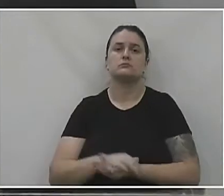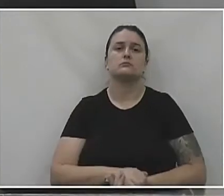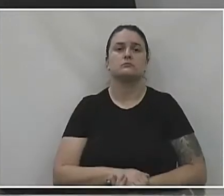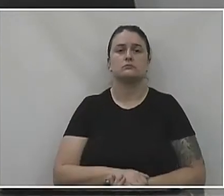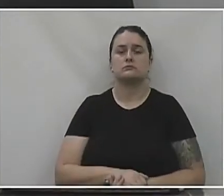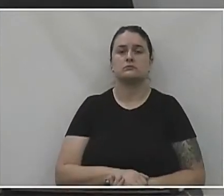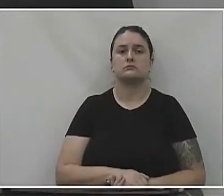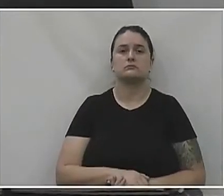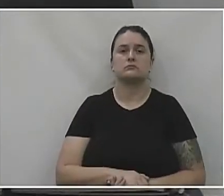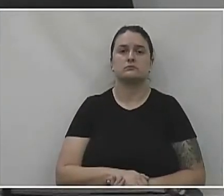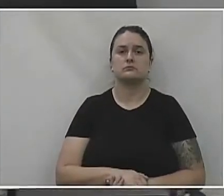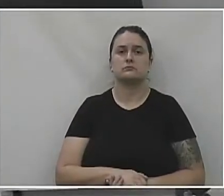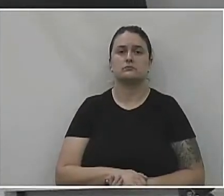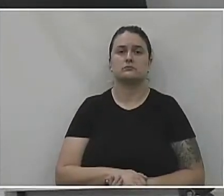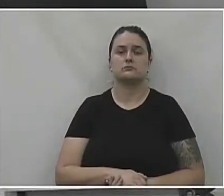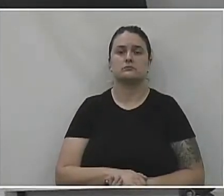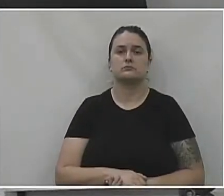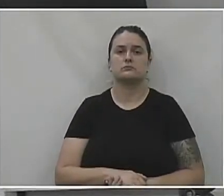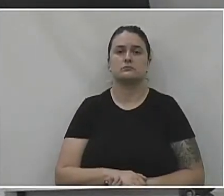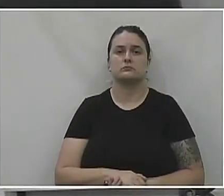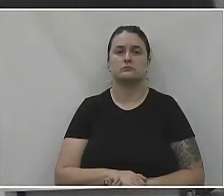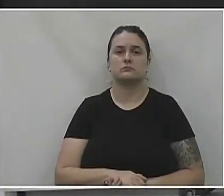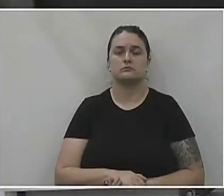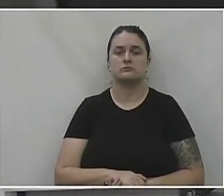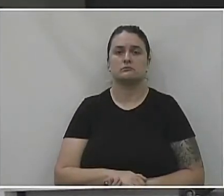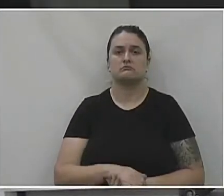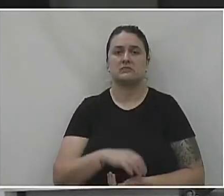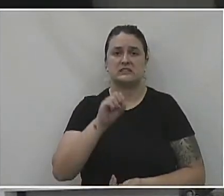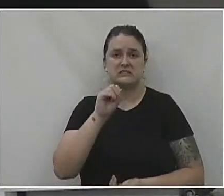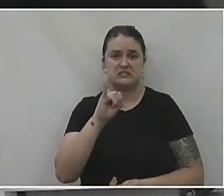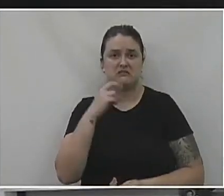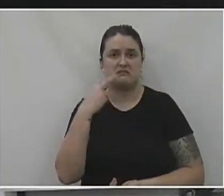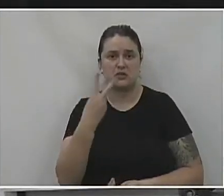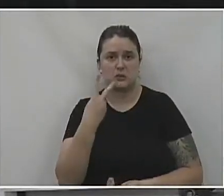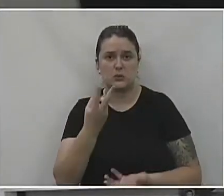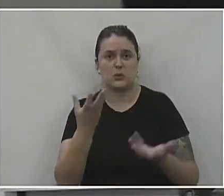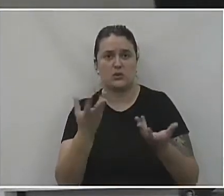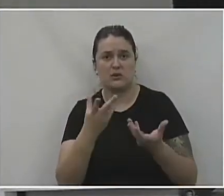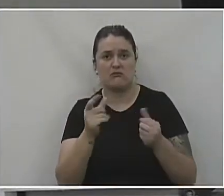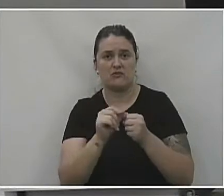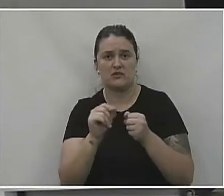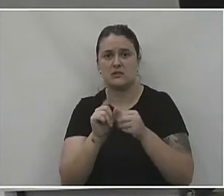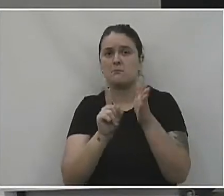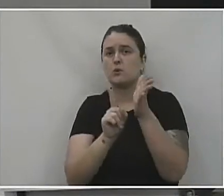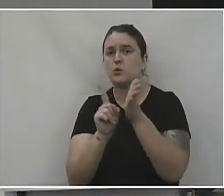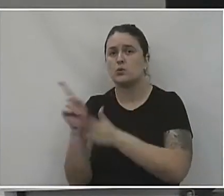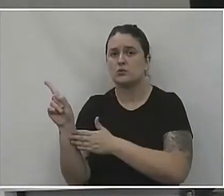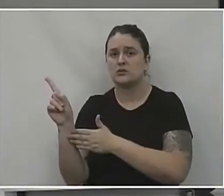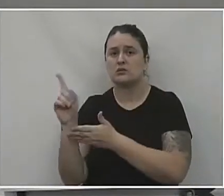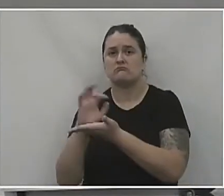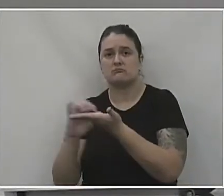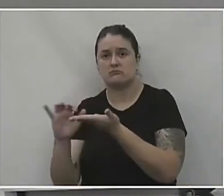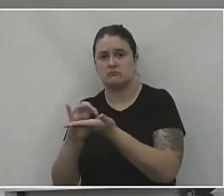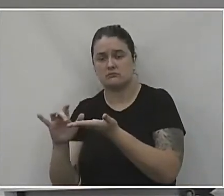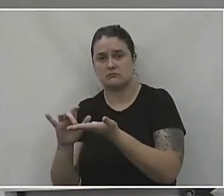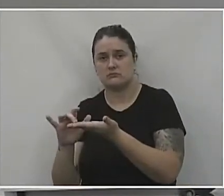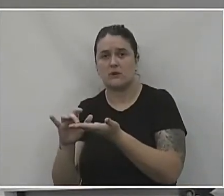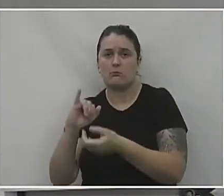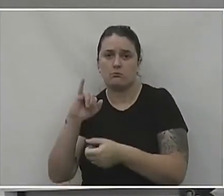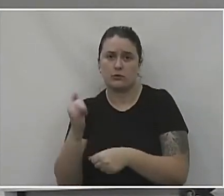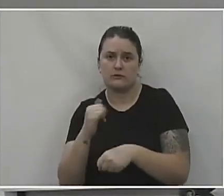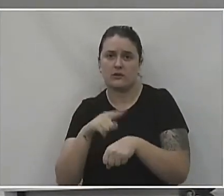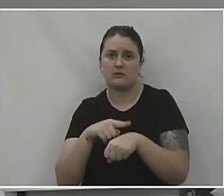para os vereadores que quiserem fazer algum questionamento ao secretário, que sejam